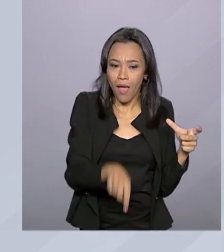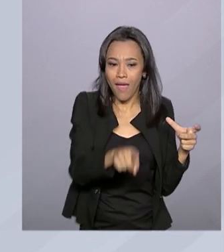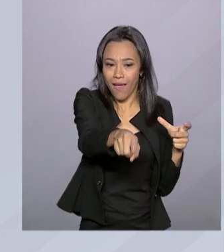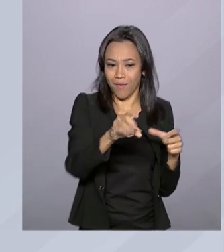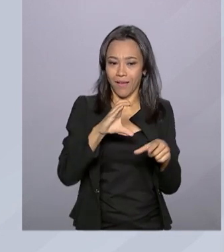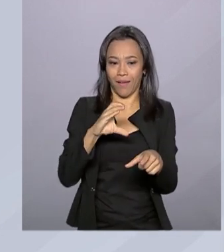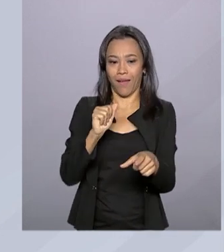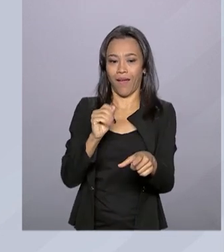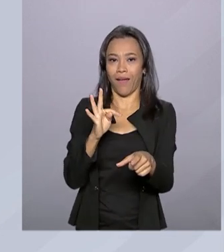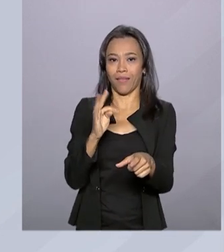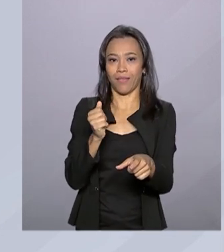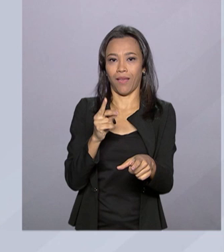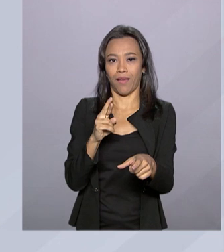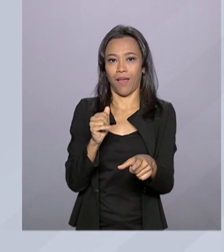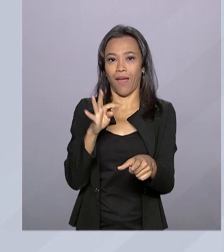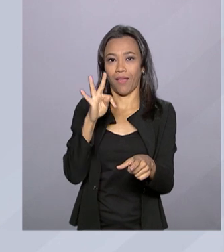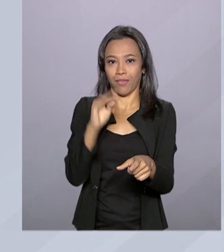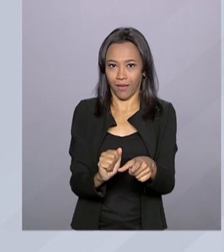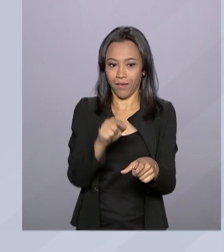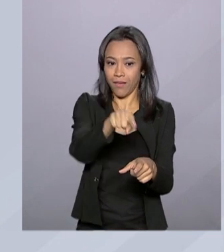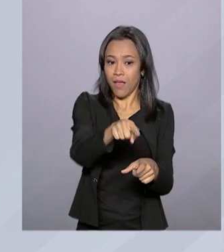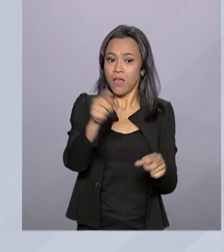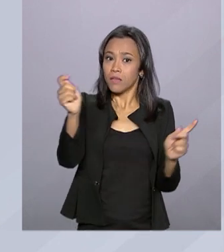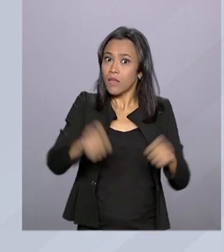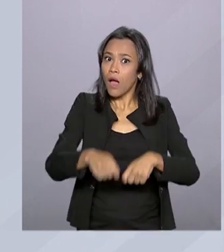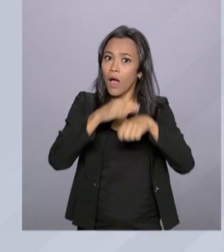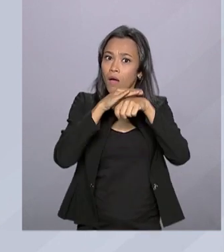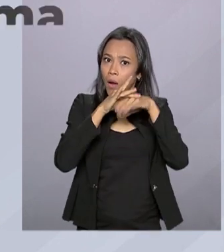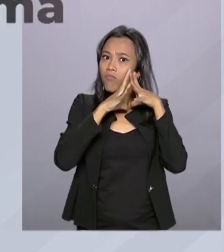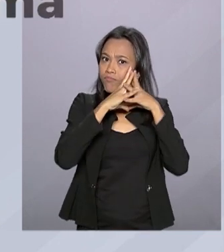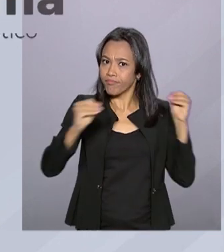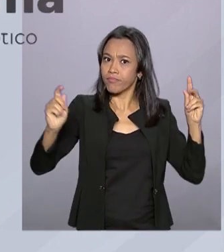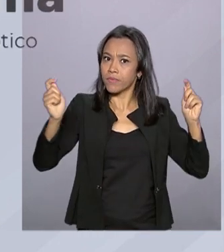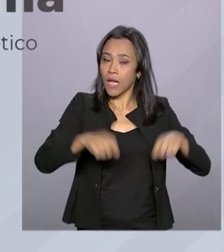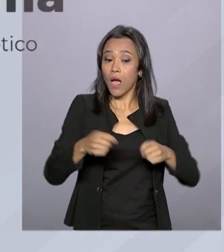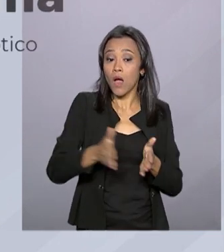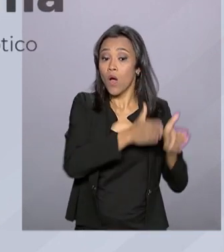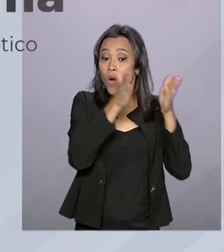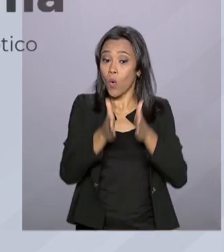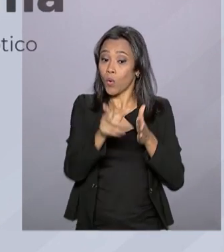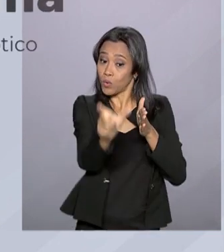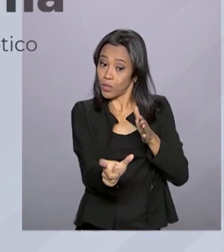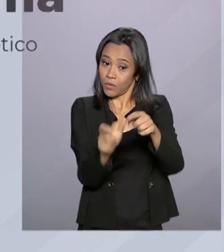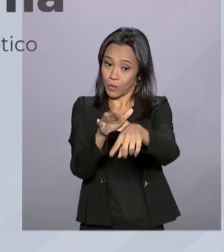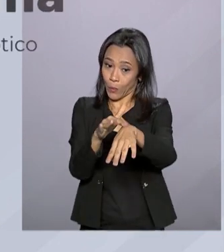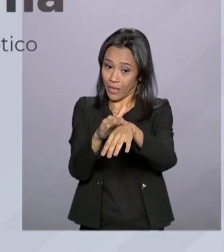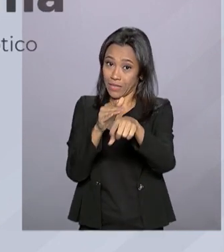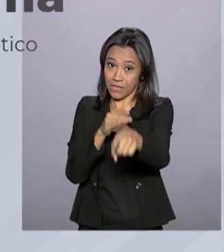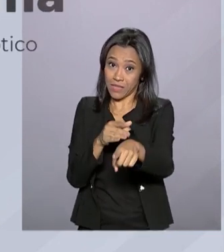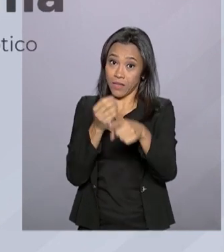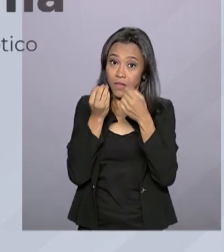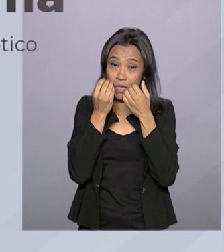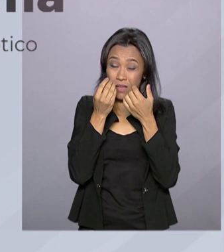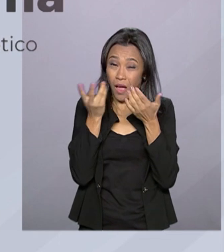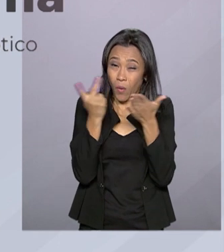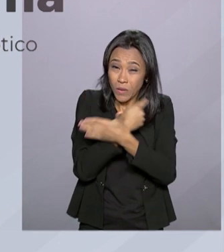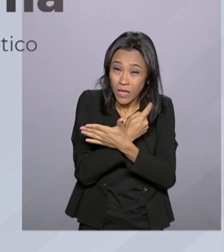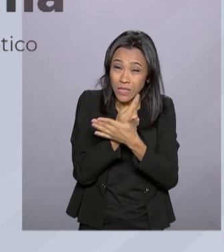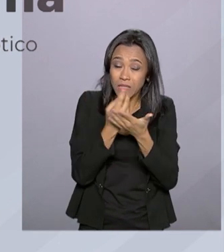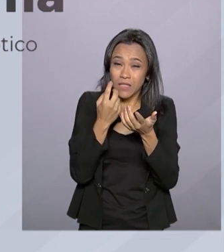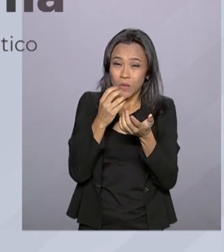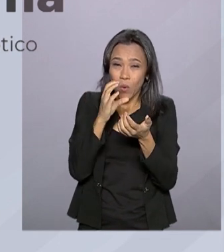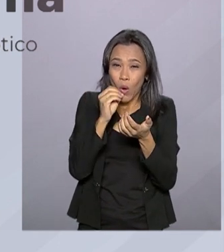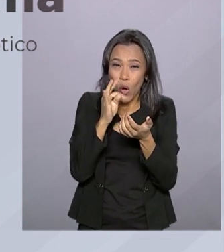catarata. A catarata é totalmente curável. O glaucoma, no entanto, que é uma lesão no nervo óptico,